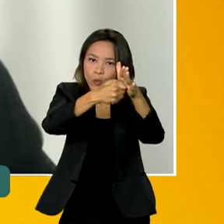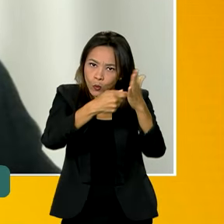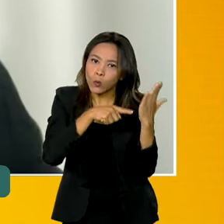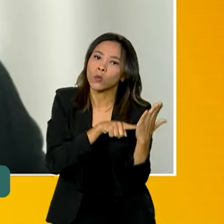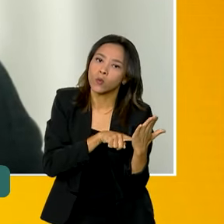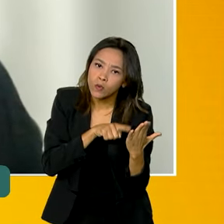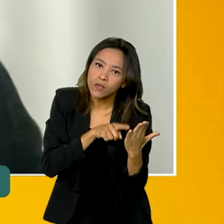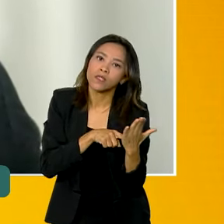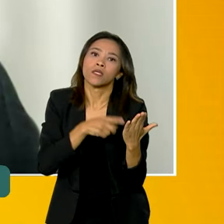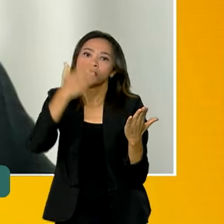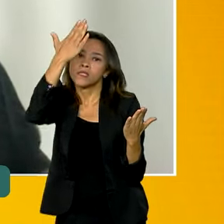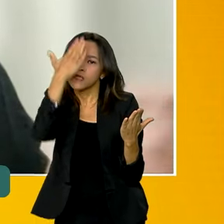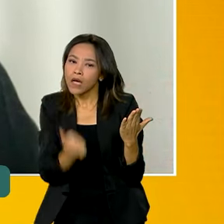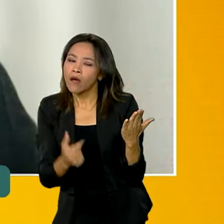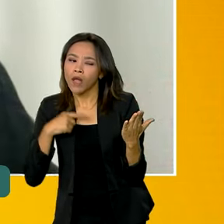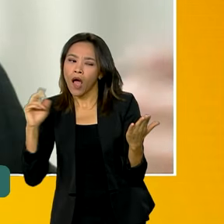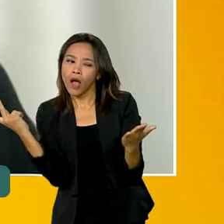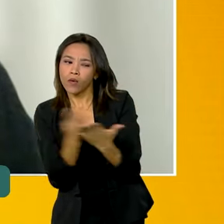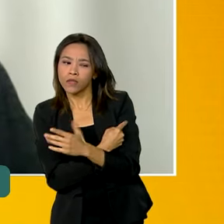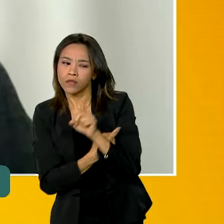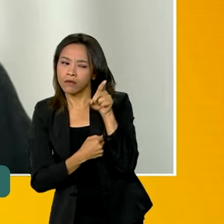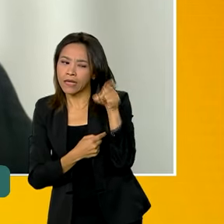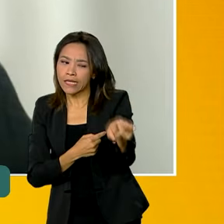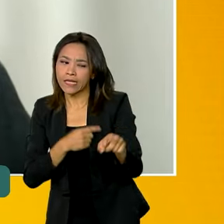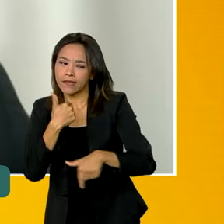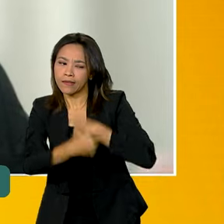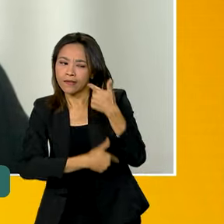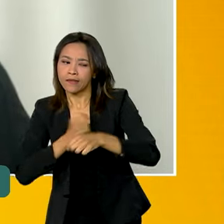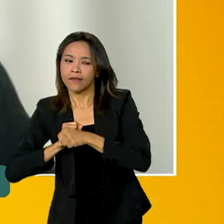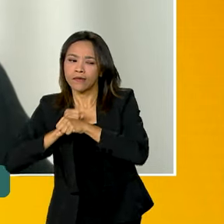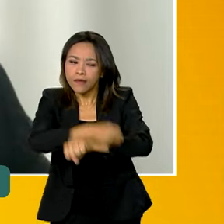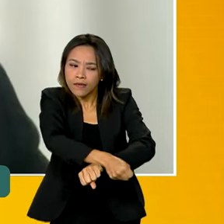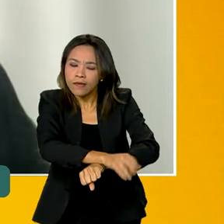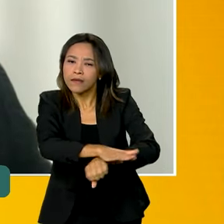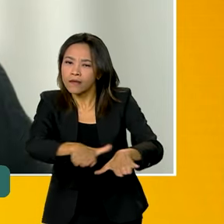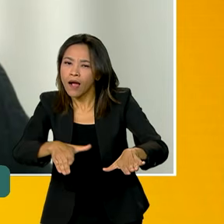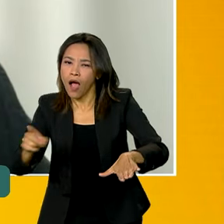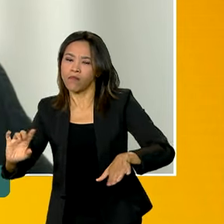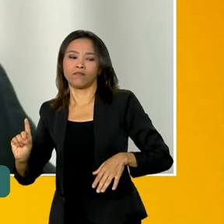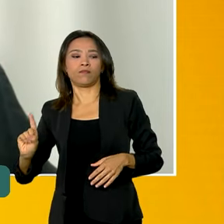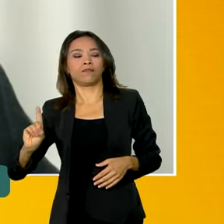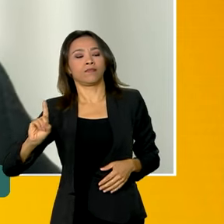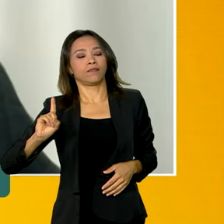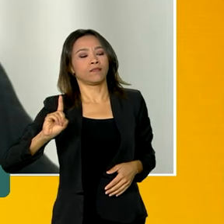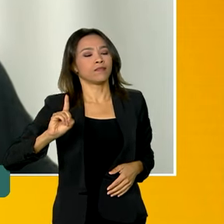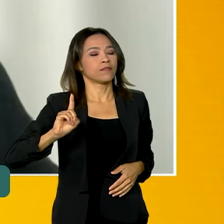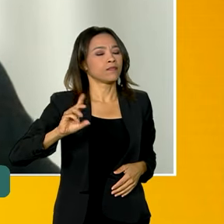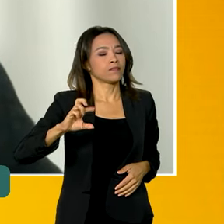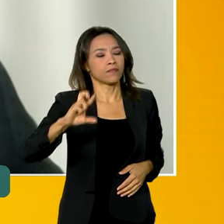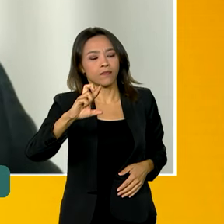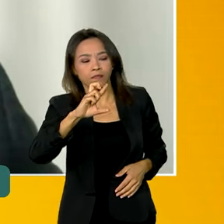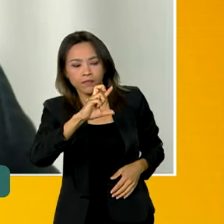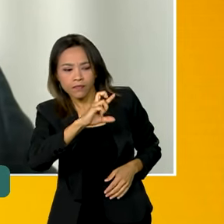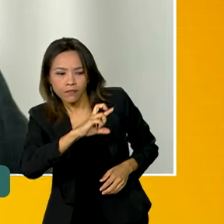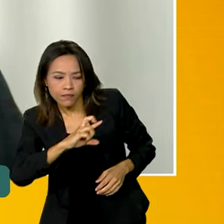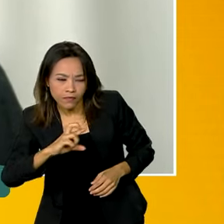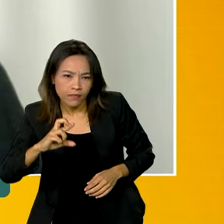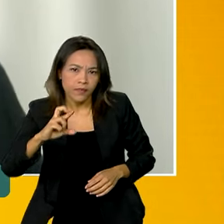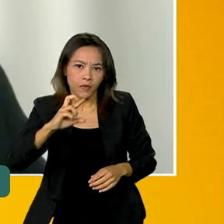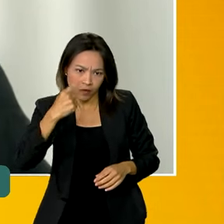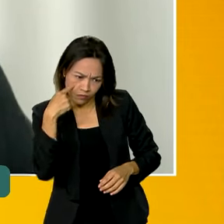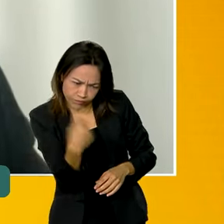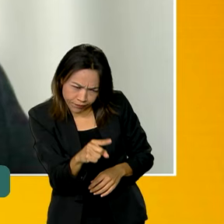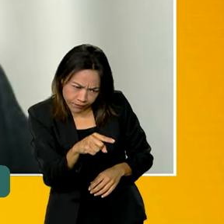indicativo da exploração do trabalho infantil, os auditores vão até o local, realizam a fiscalização e, encontrando